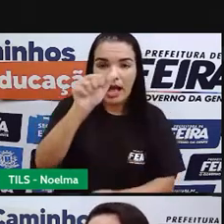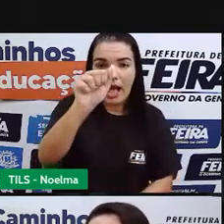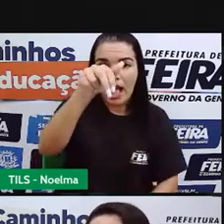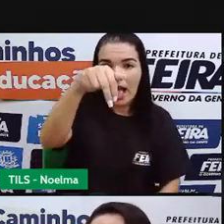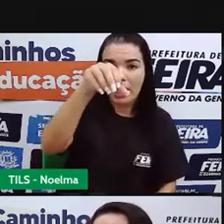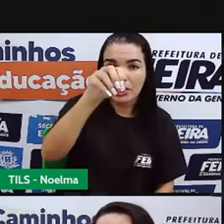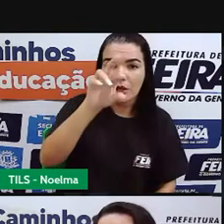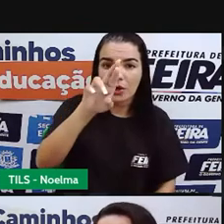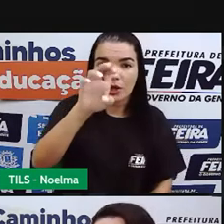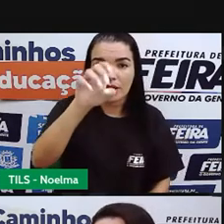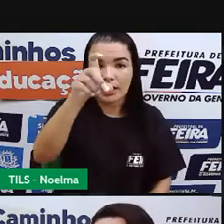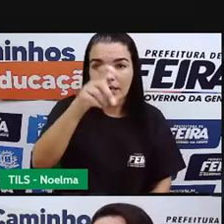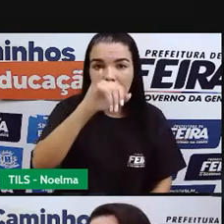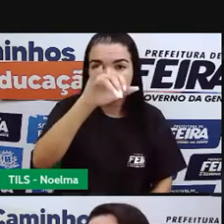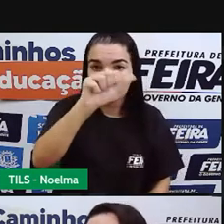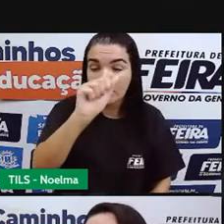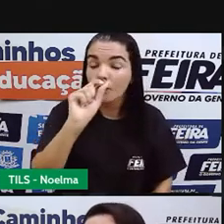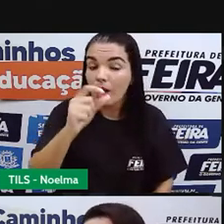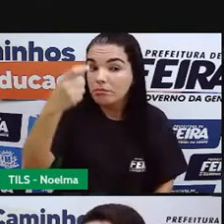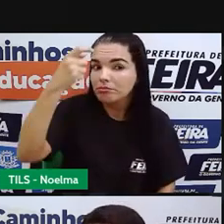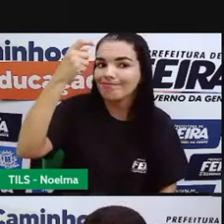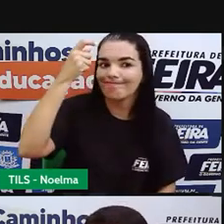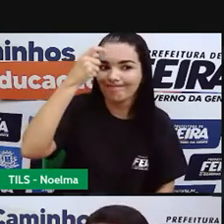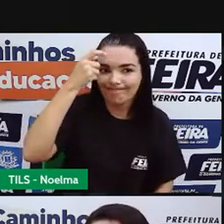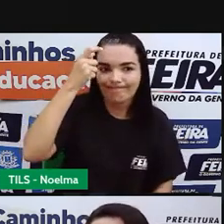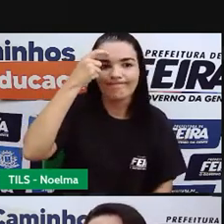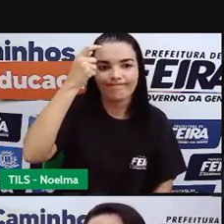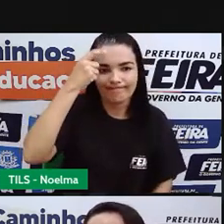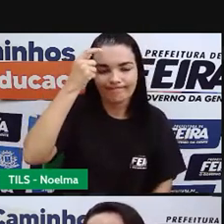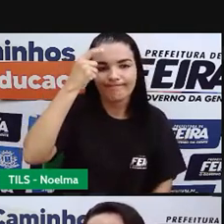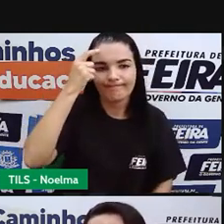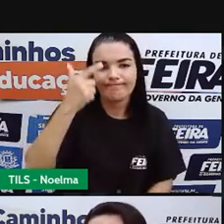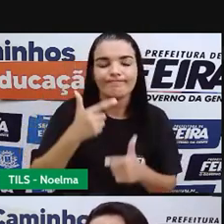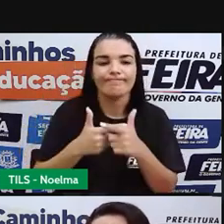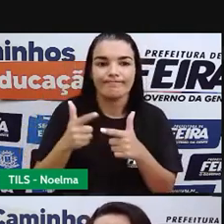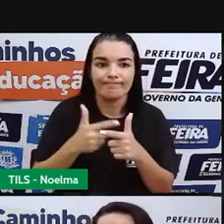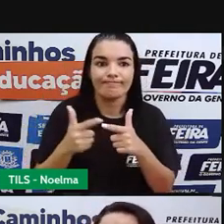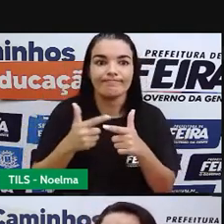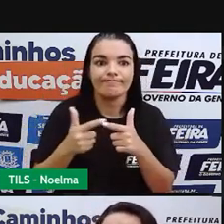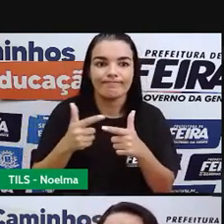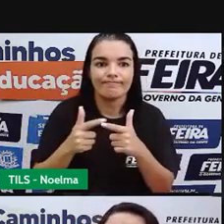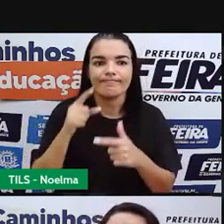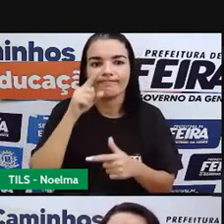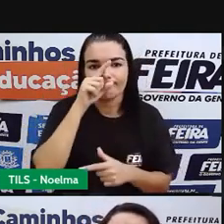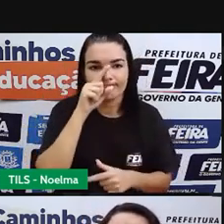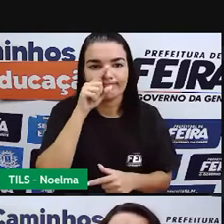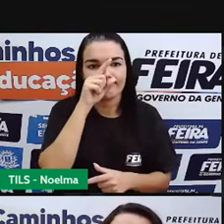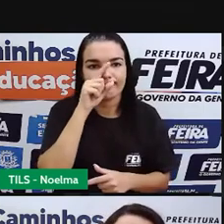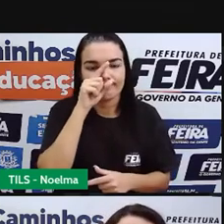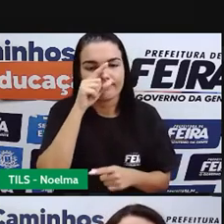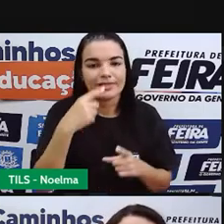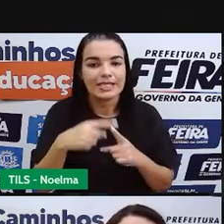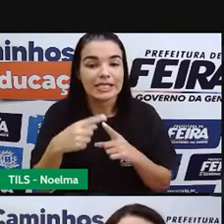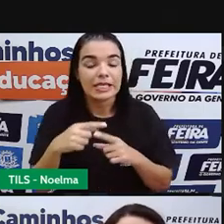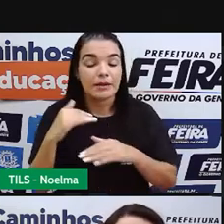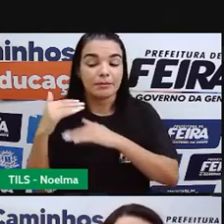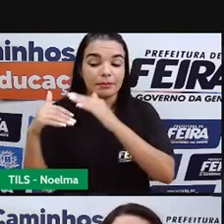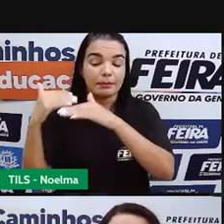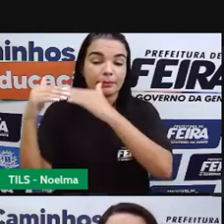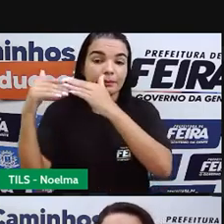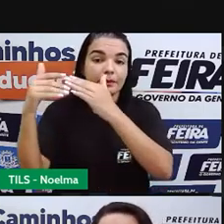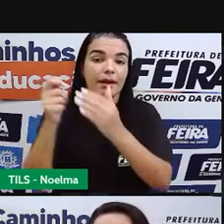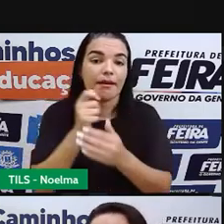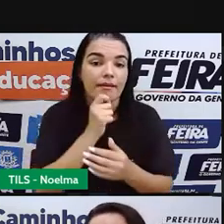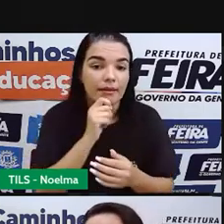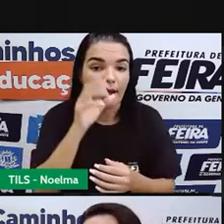psicológico, né? Então, é um caso de psiquiatria que é muito, muito grave. E essa pessoa, além dela aprender a comer,